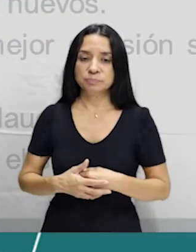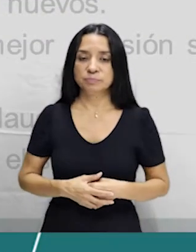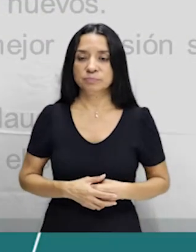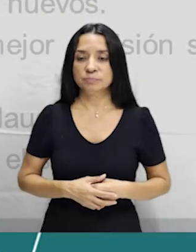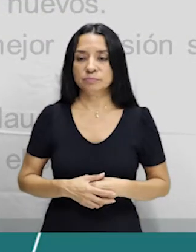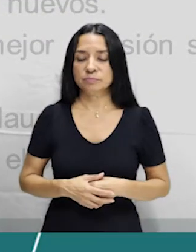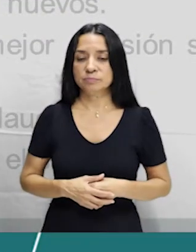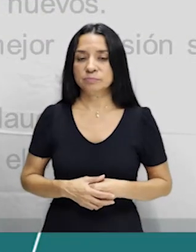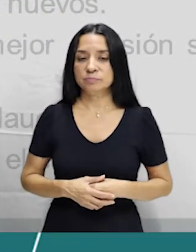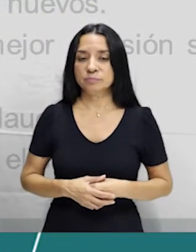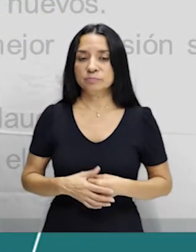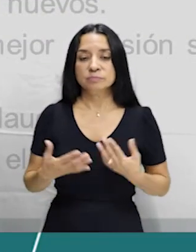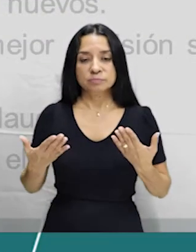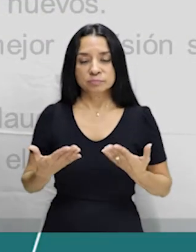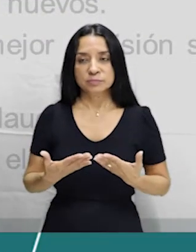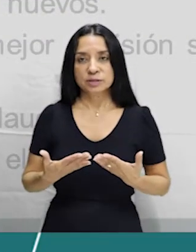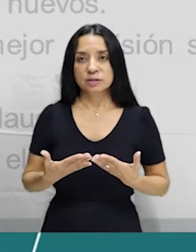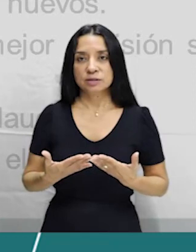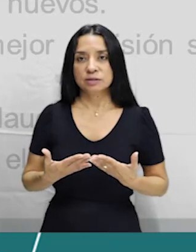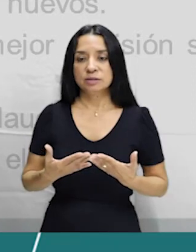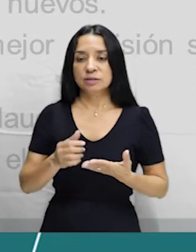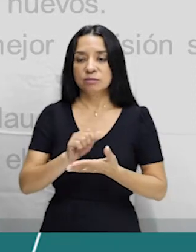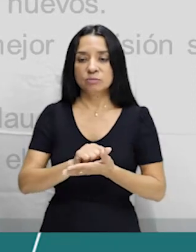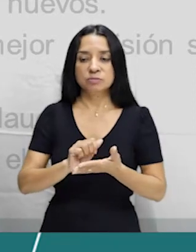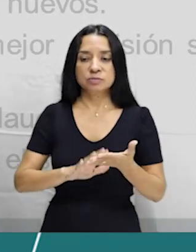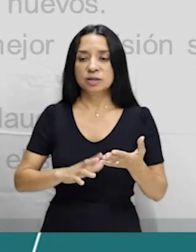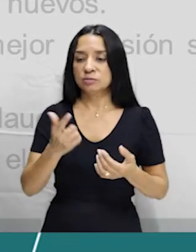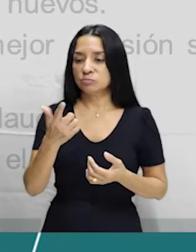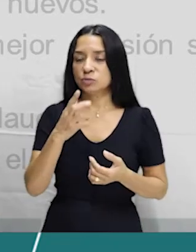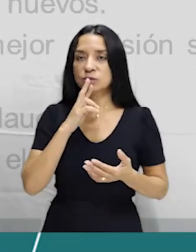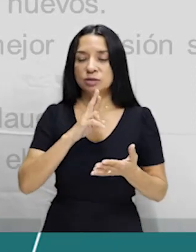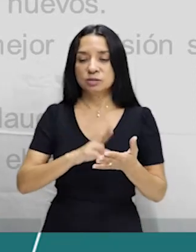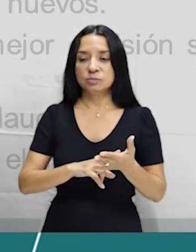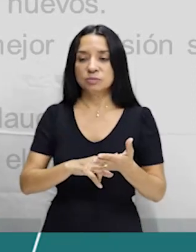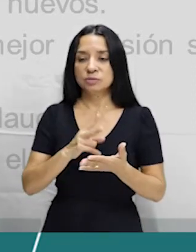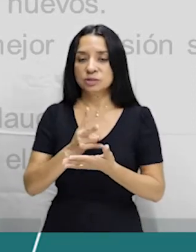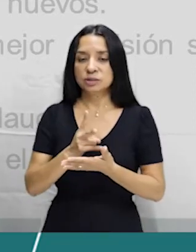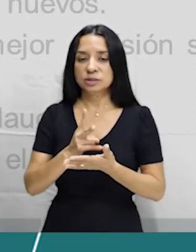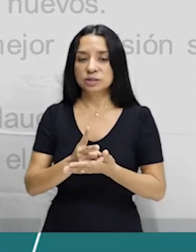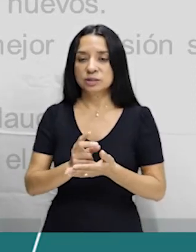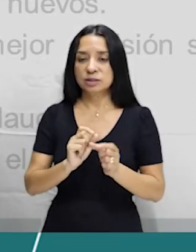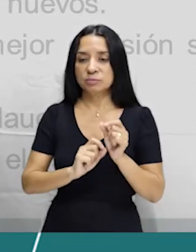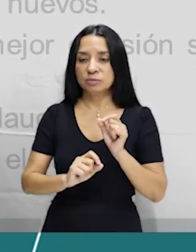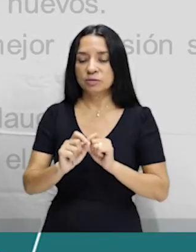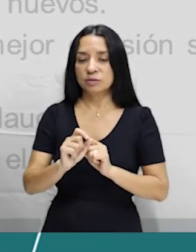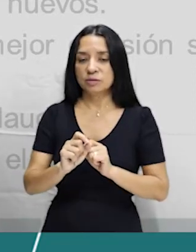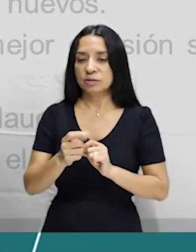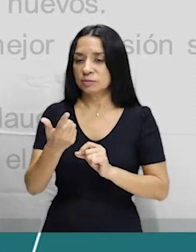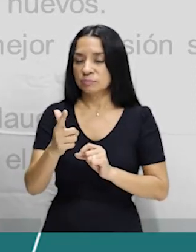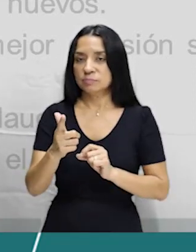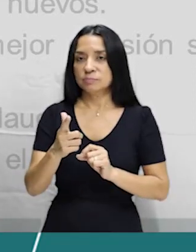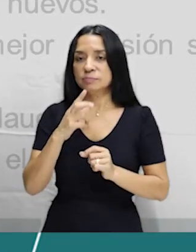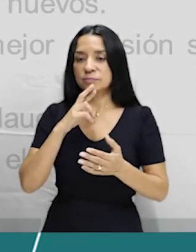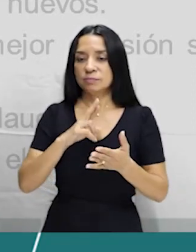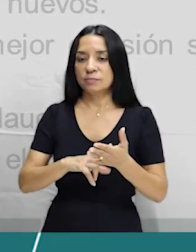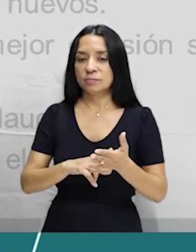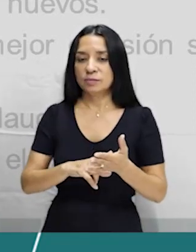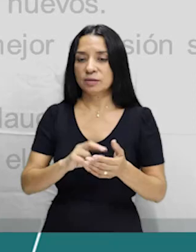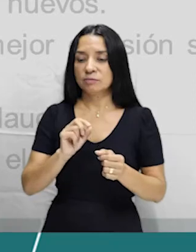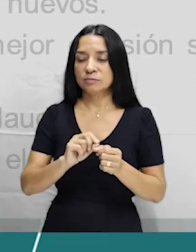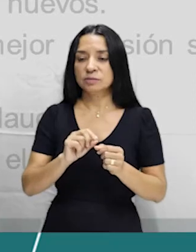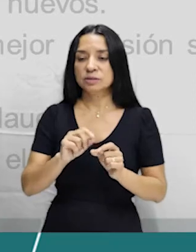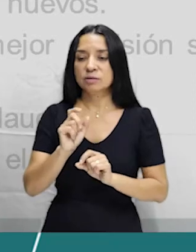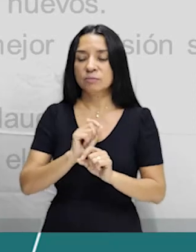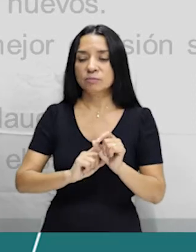aqui é um exercício que ele não tem resposta. Sempre eu coloco a resposta do slide e aqui ele não tem resposta. Nós vamos